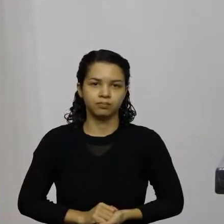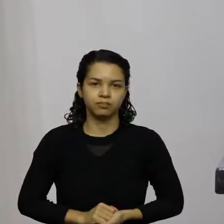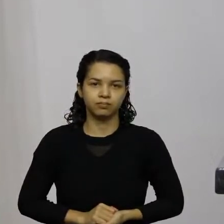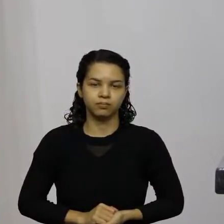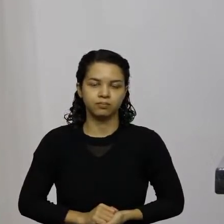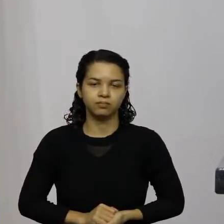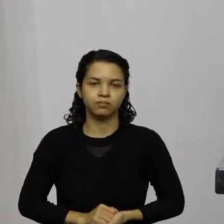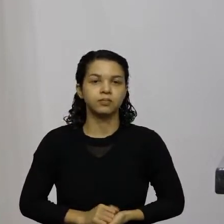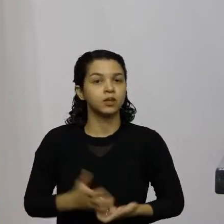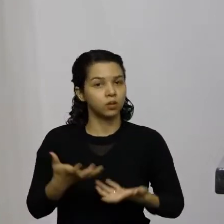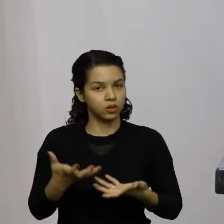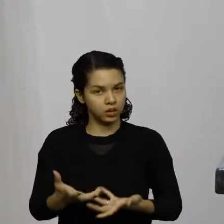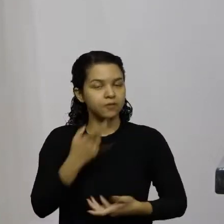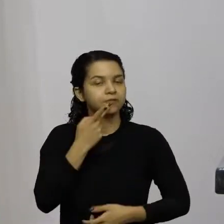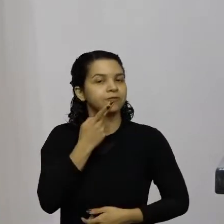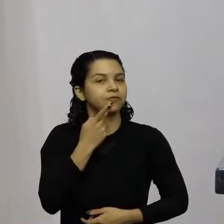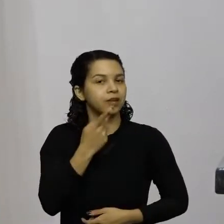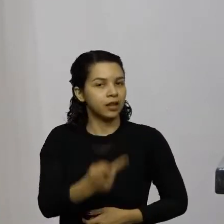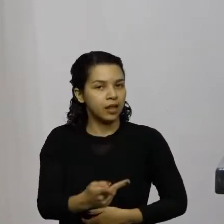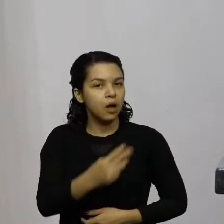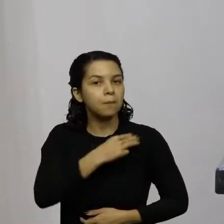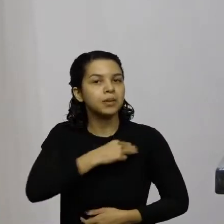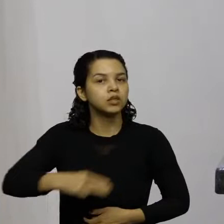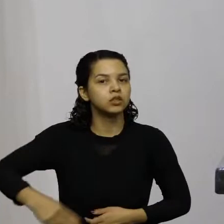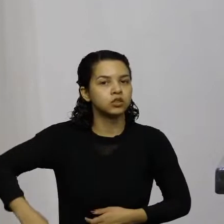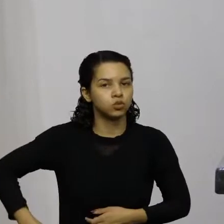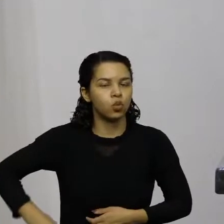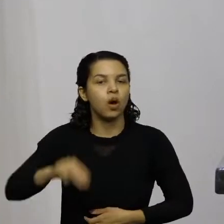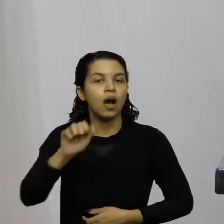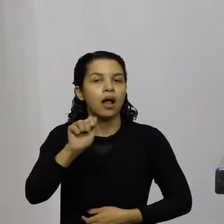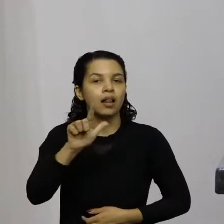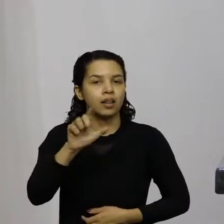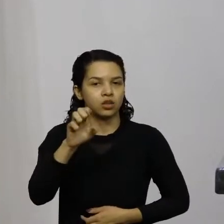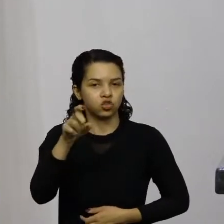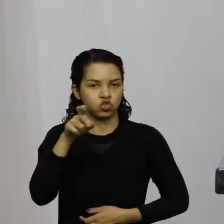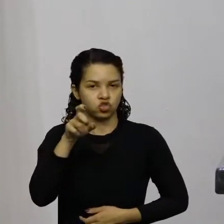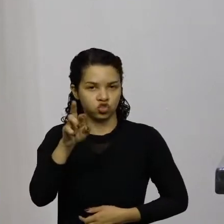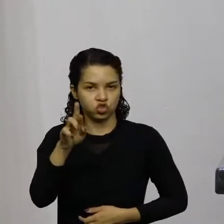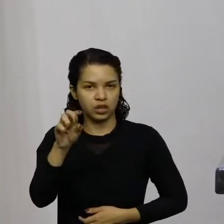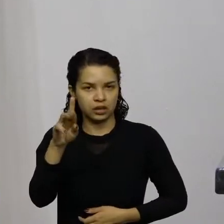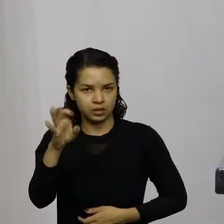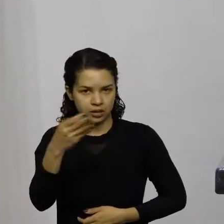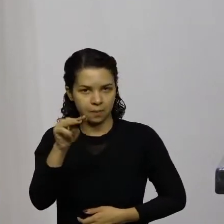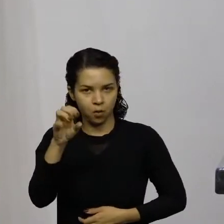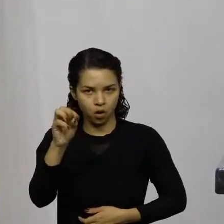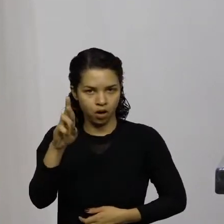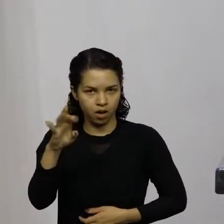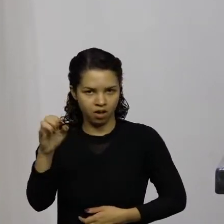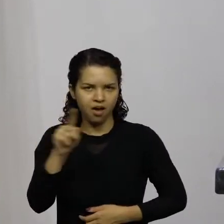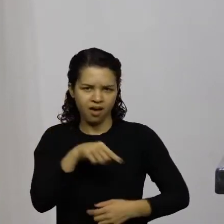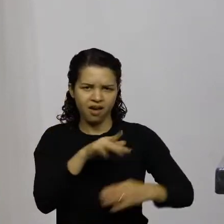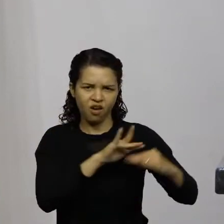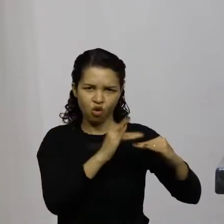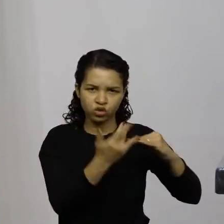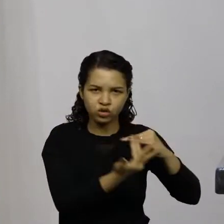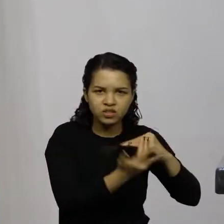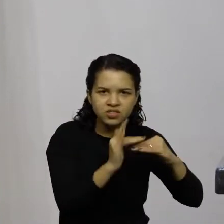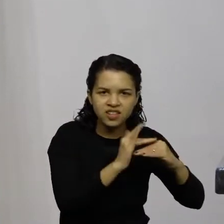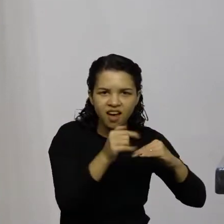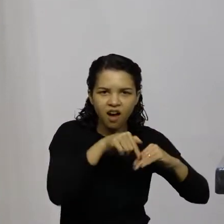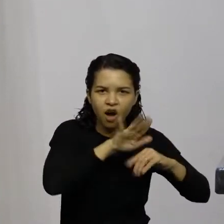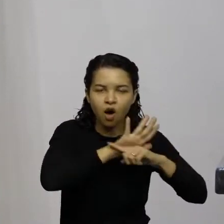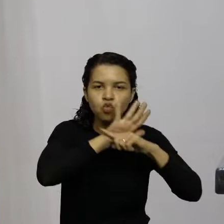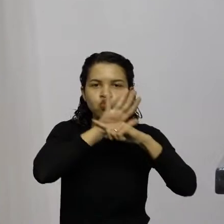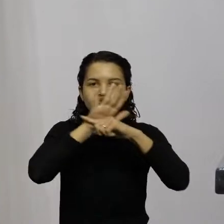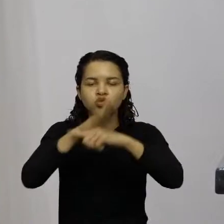queria dizer ao ministro Alexandre de Moraes que não não não não não não foi a rede social que deu voz aos imbecis